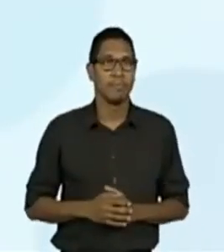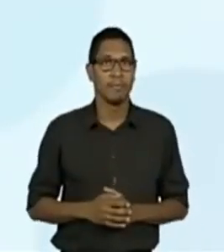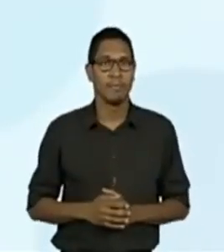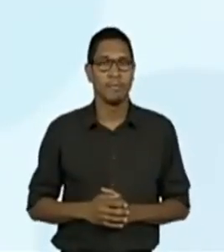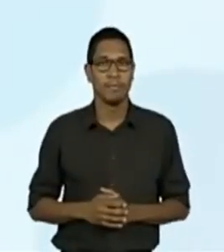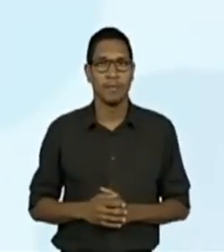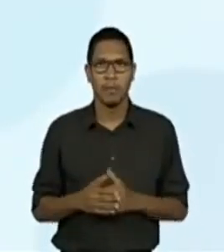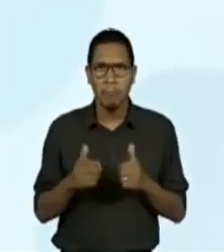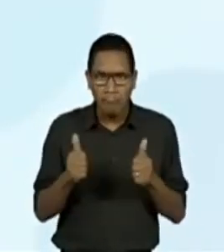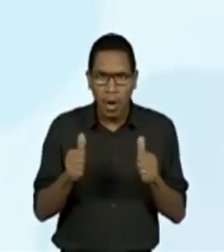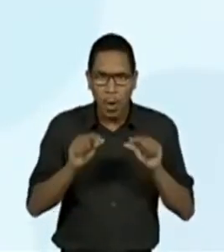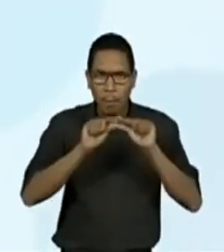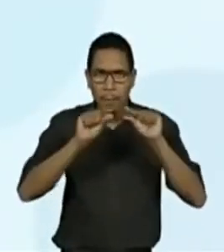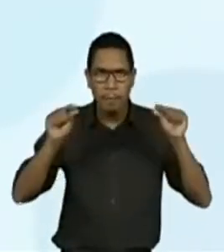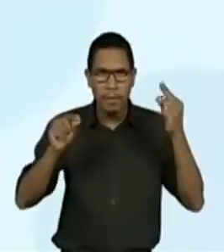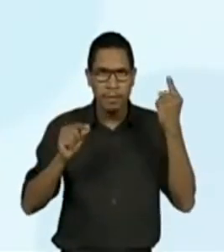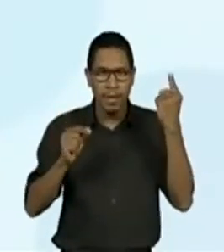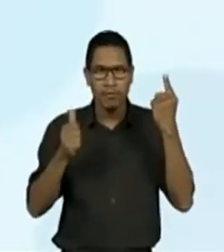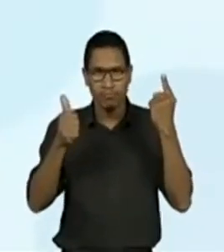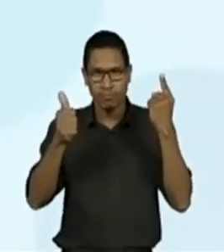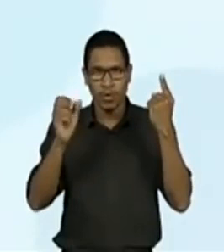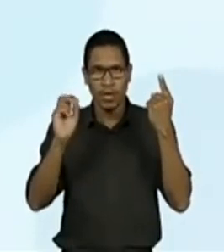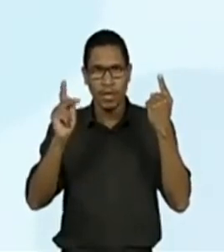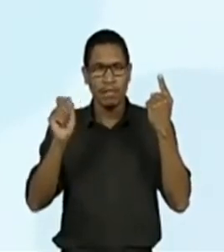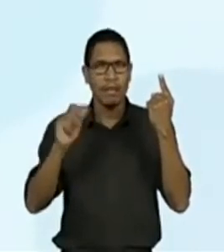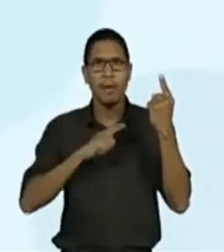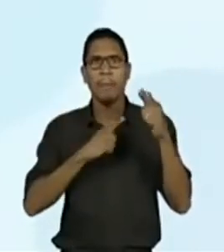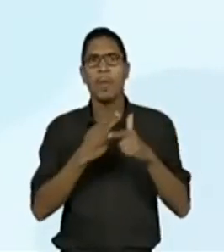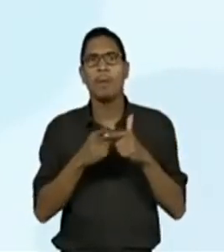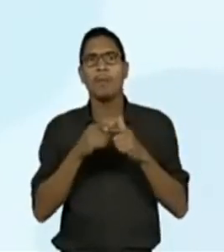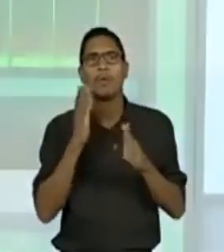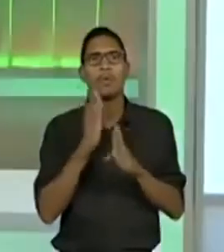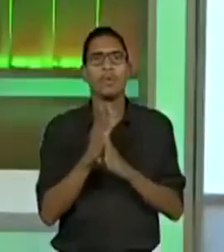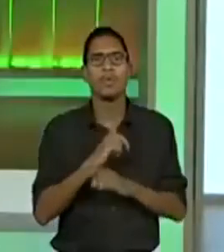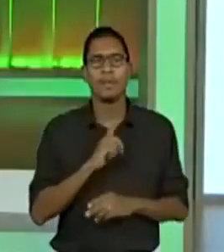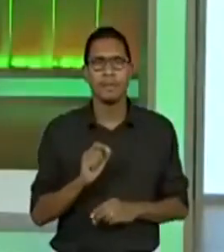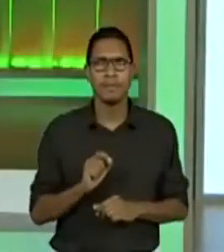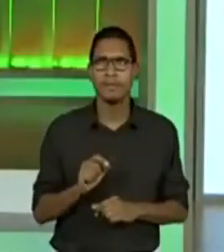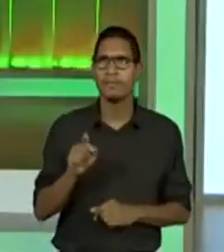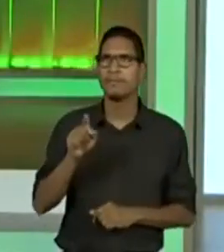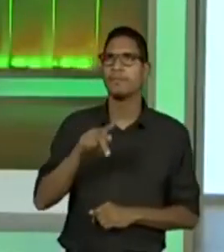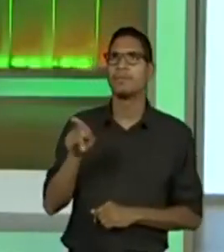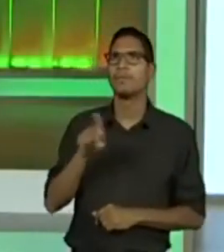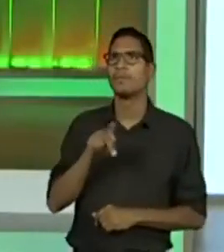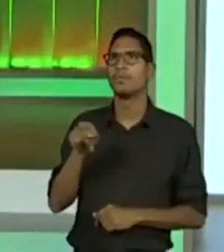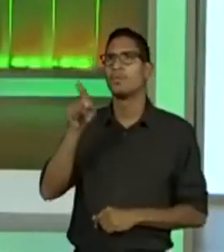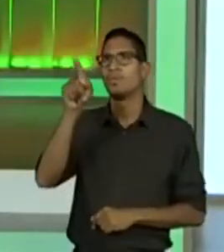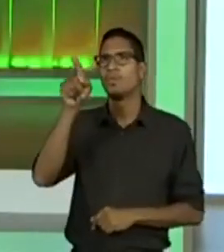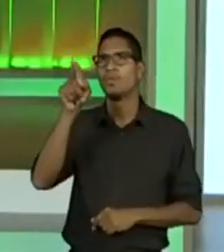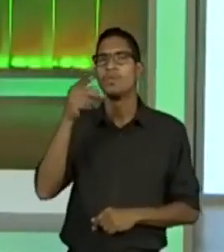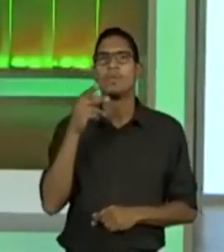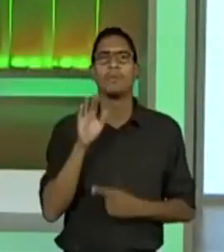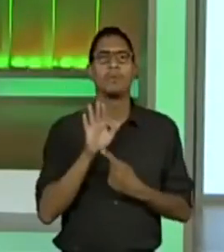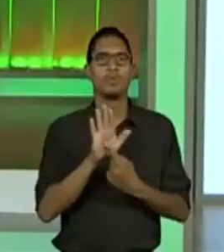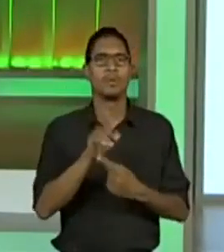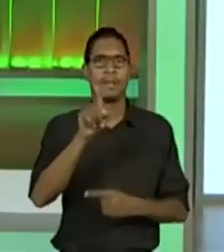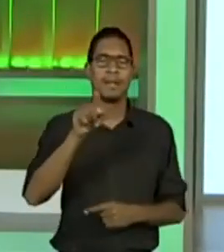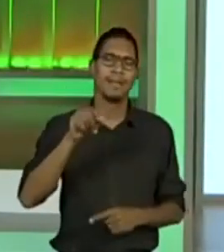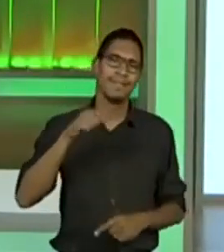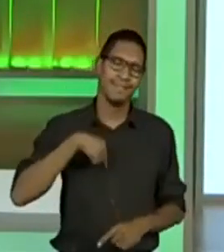Algum problema? Ó, a pro, o protarcis já colocou o novembro